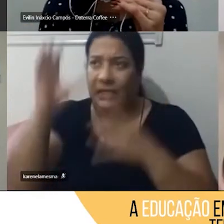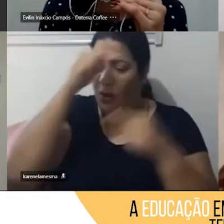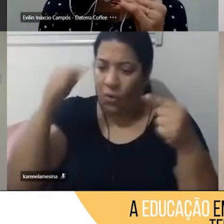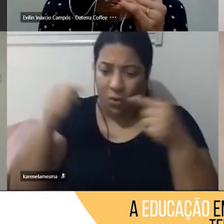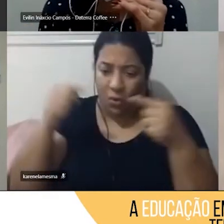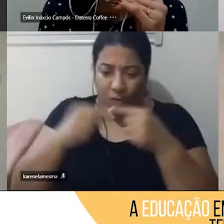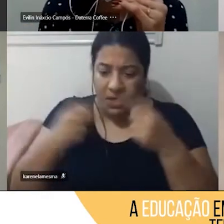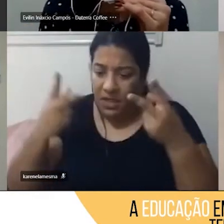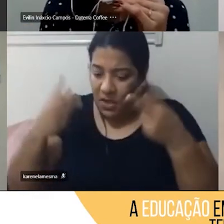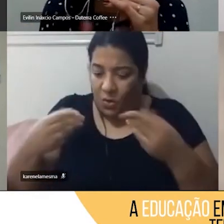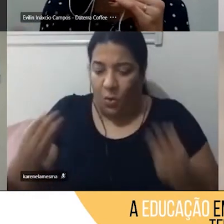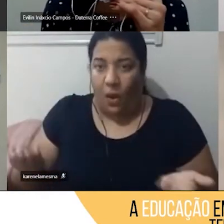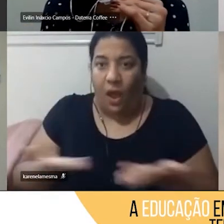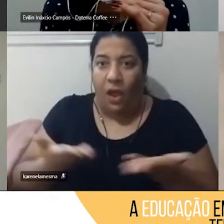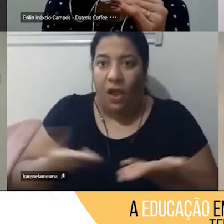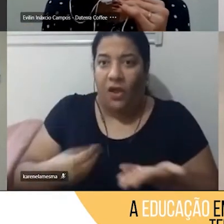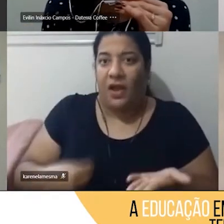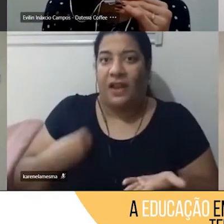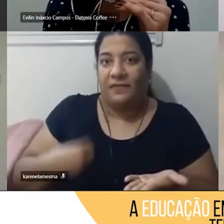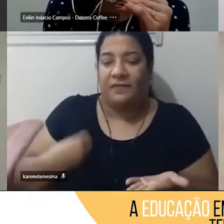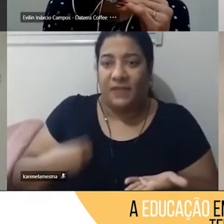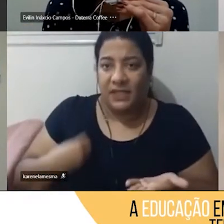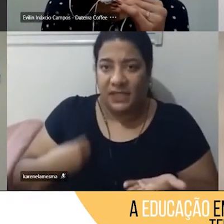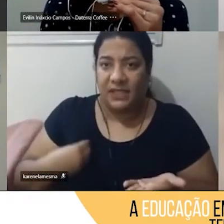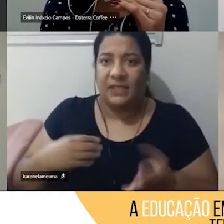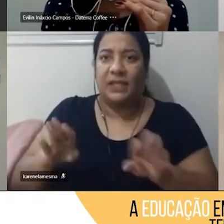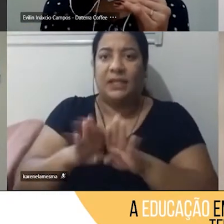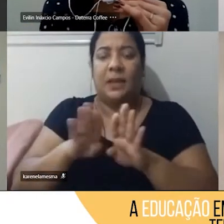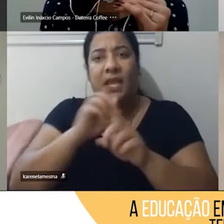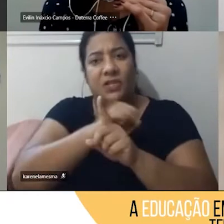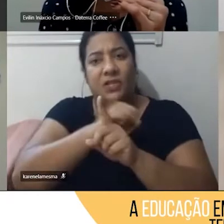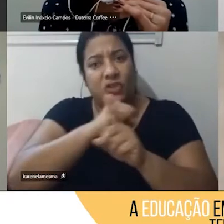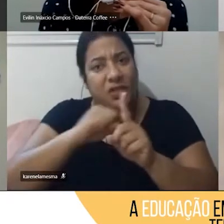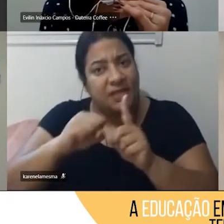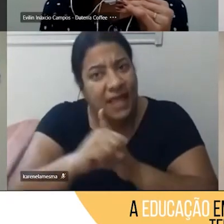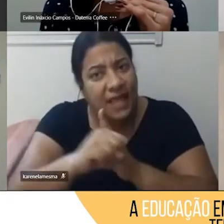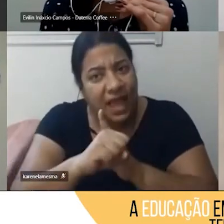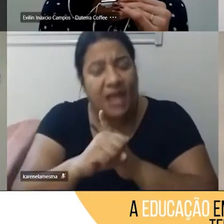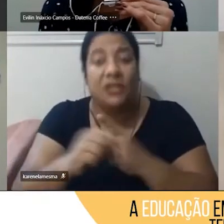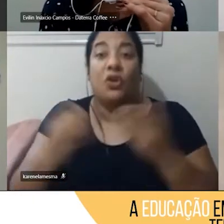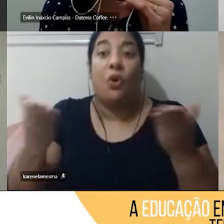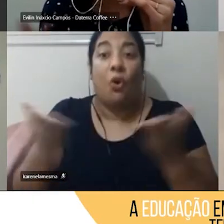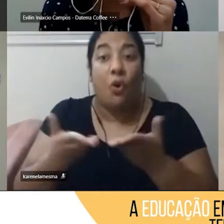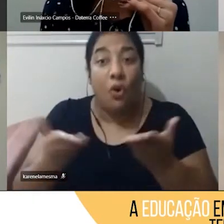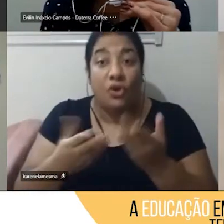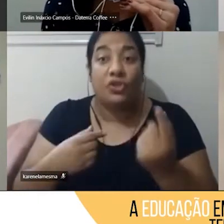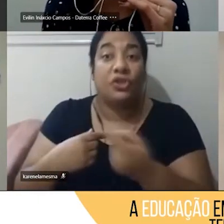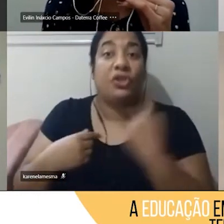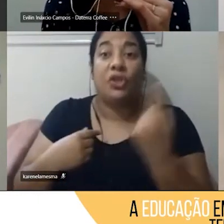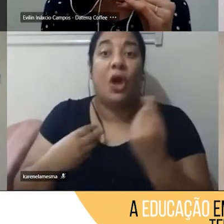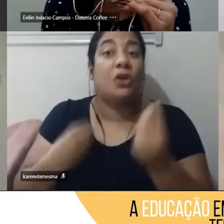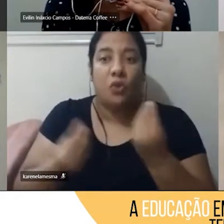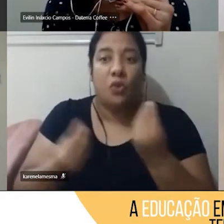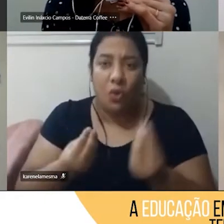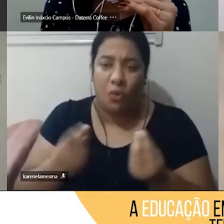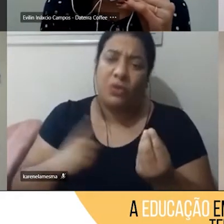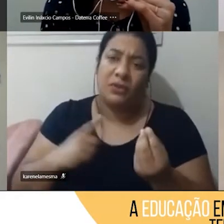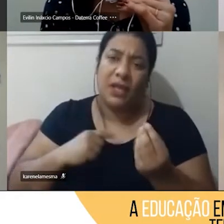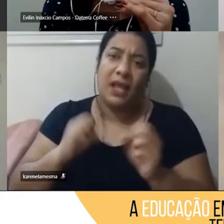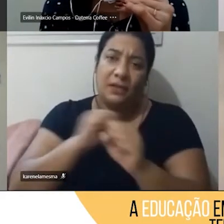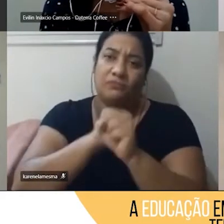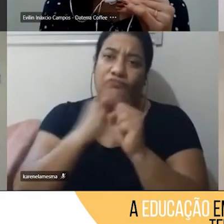acontecendo na vida dos jovens e da sociedade como um todo, hoje nós enfrentamos, além de uma pandemia em escala global,